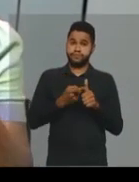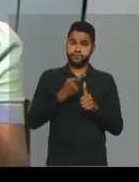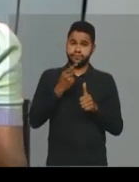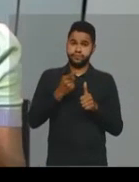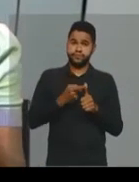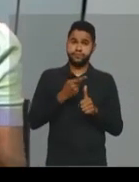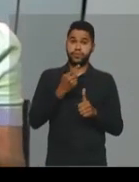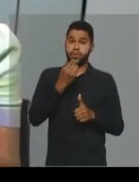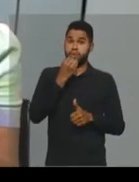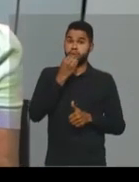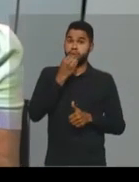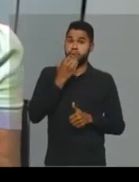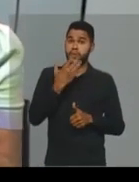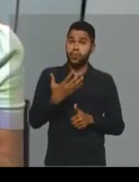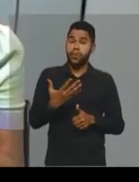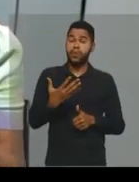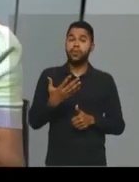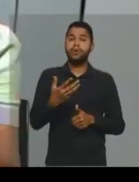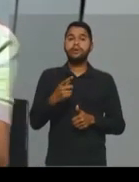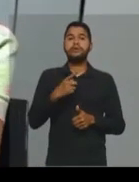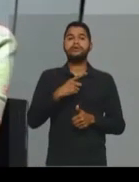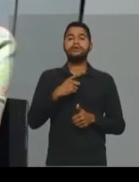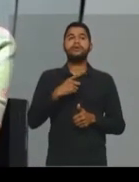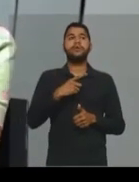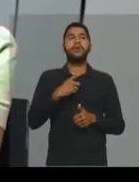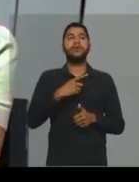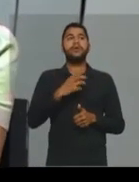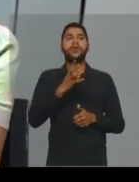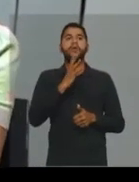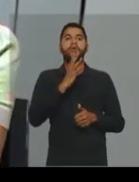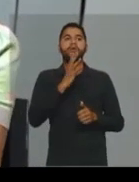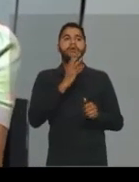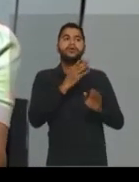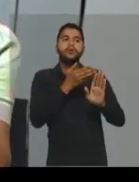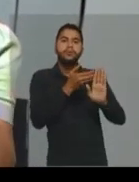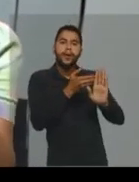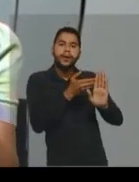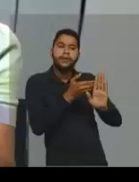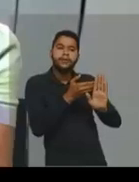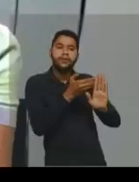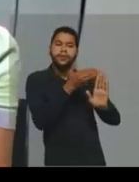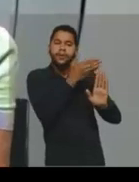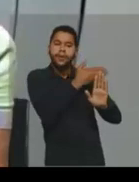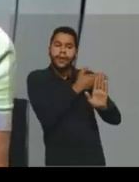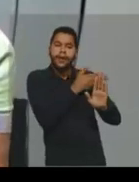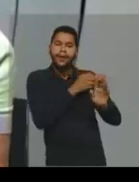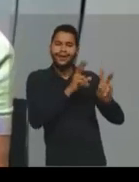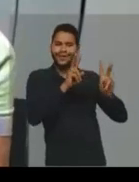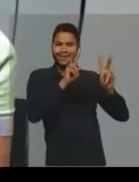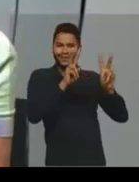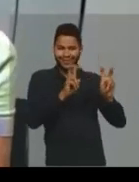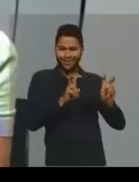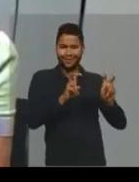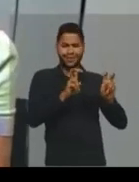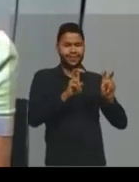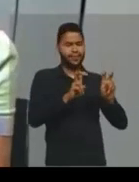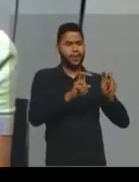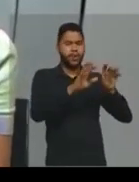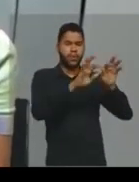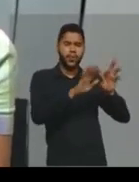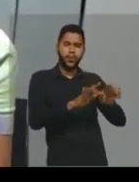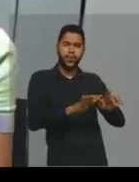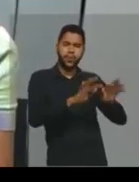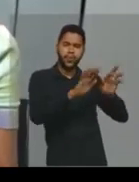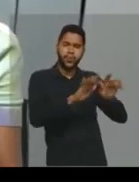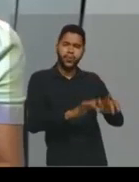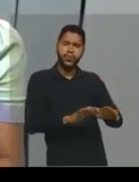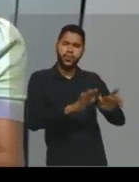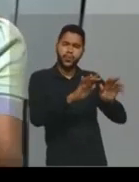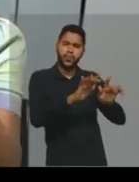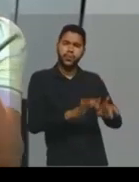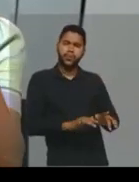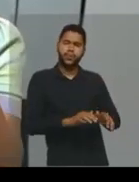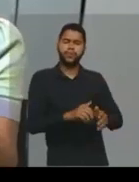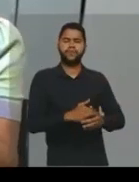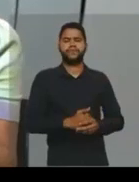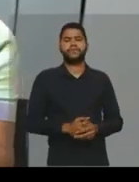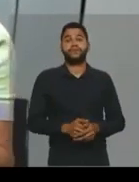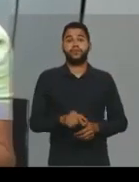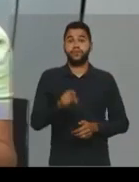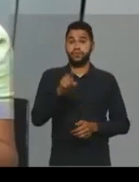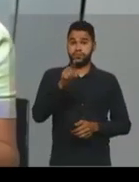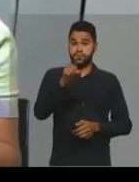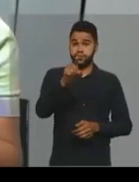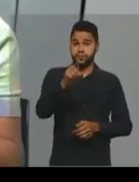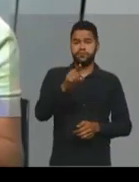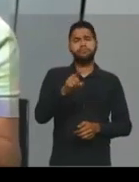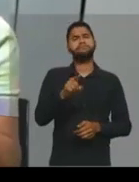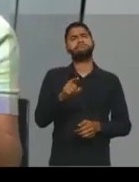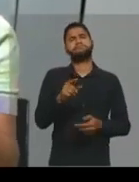o bom é que você tenha um conhecimento prévio daquele tema que você vai escrever. Então, você,